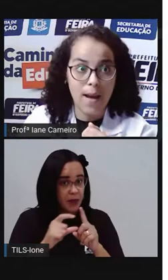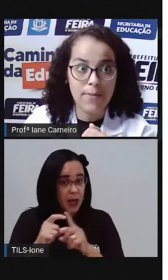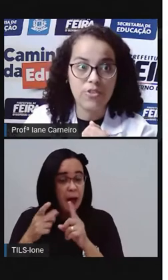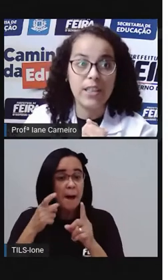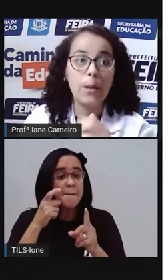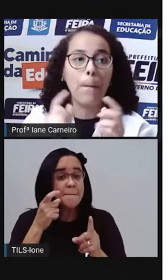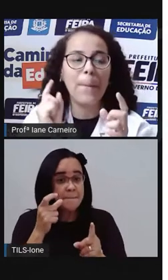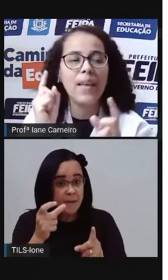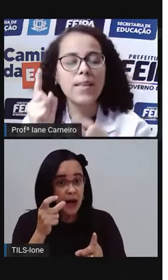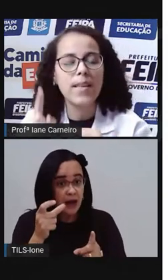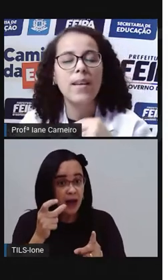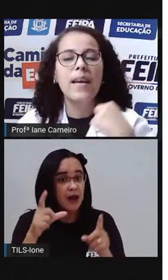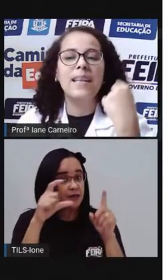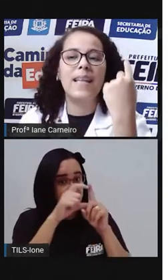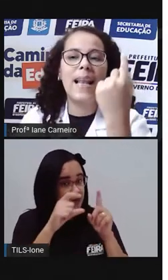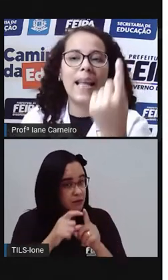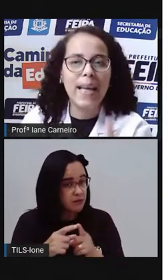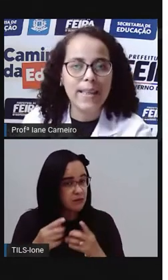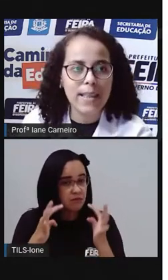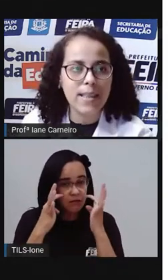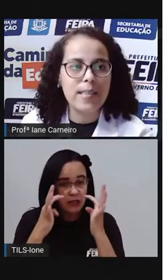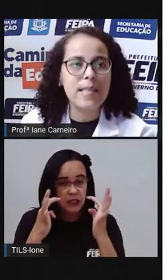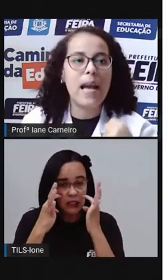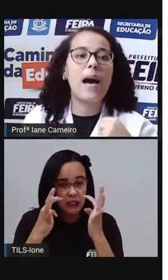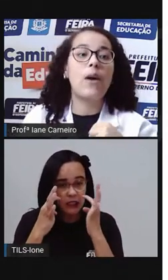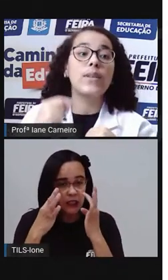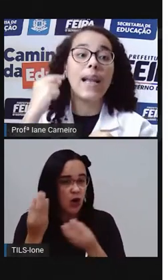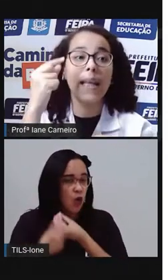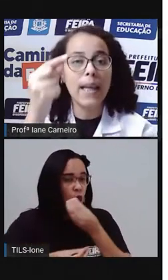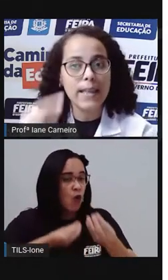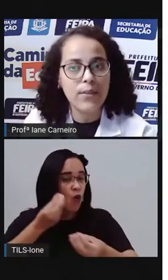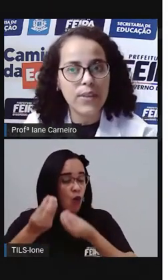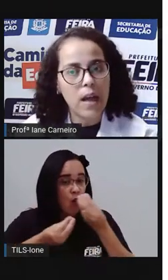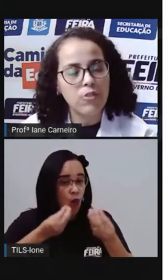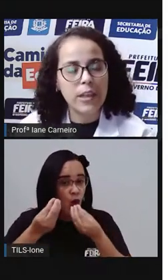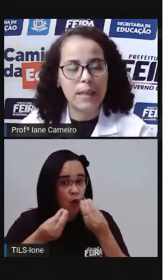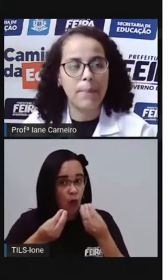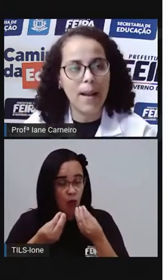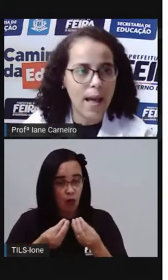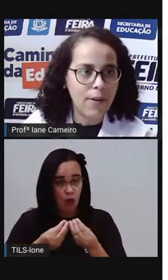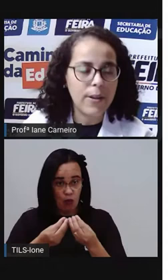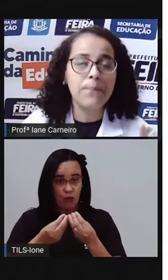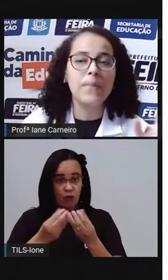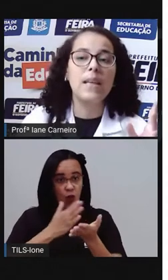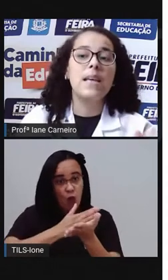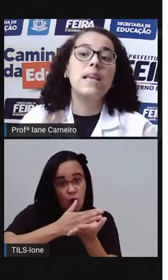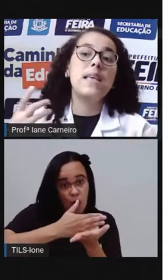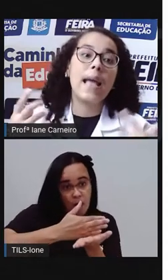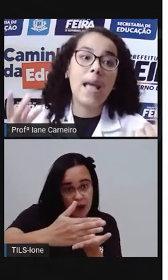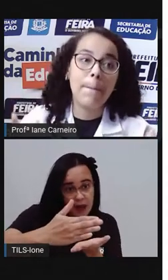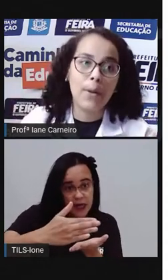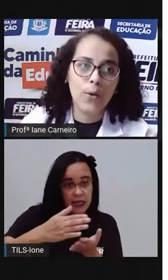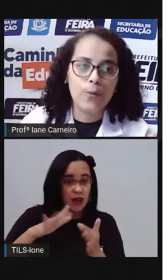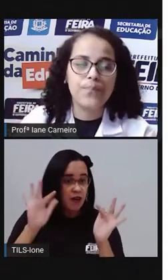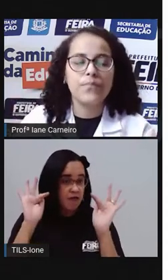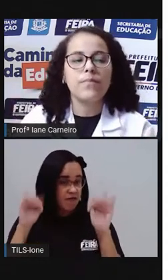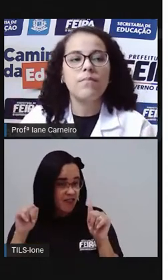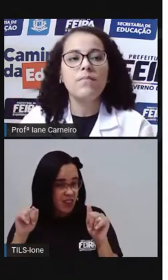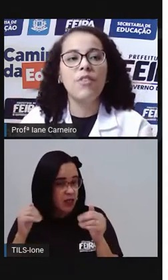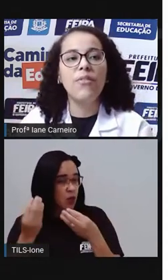palavras, né? Então, pensem na letra inicial, na letra final de cada palavra. E aí a